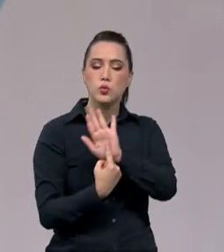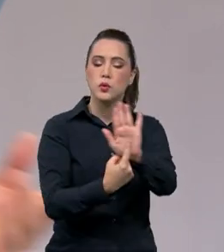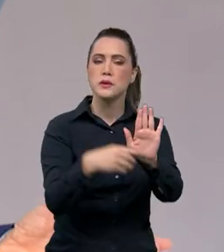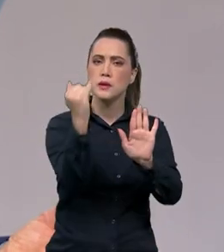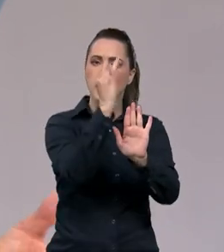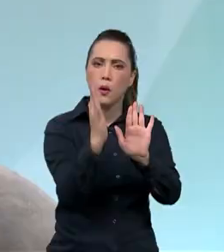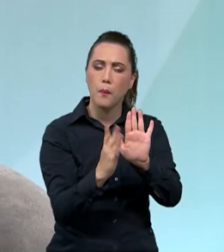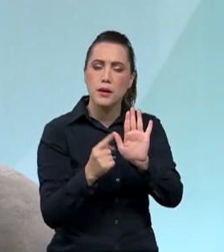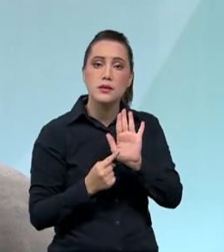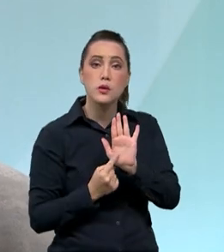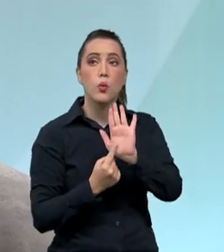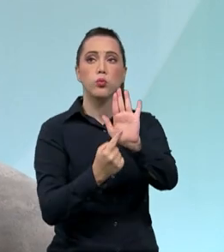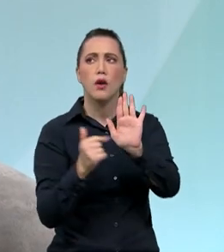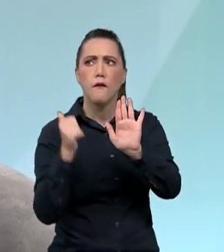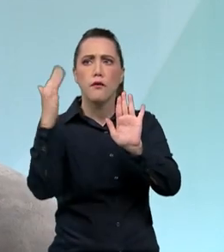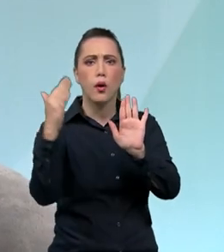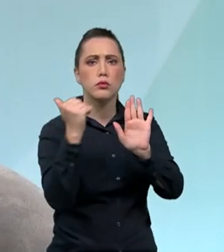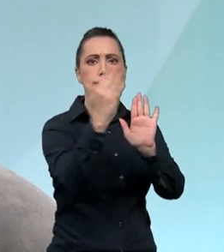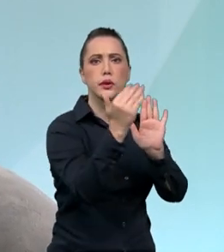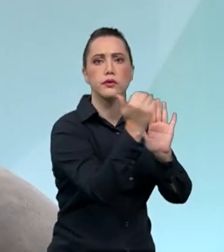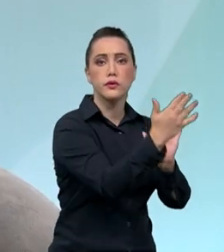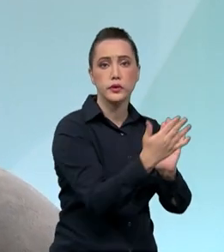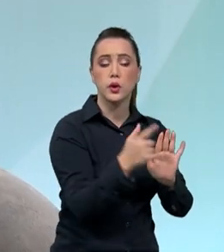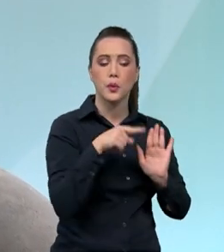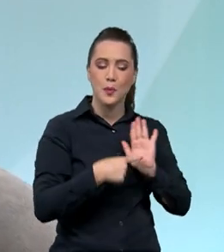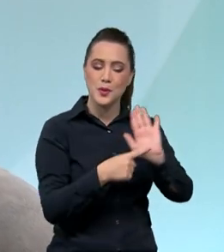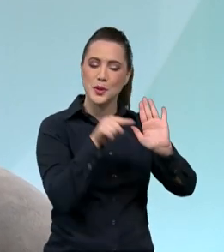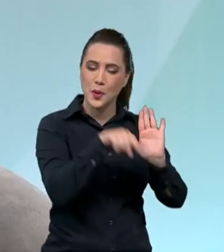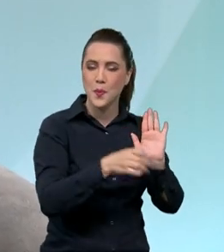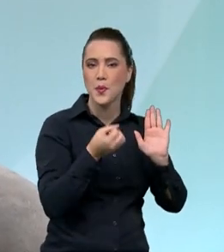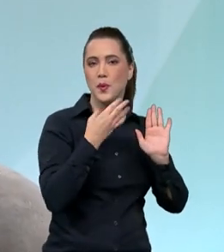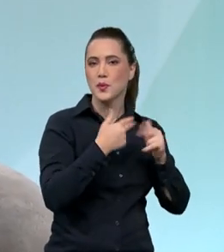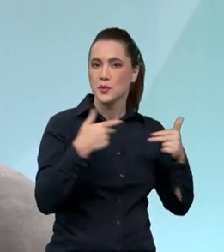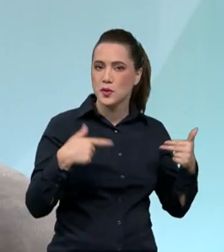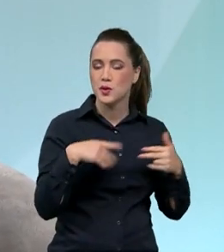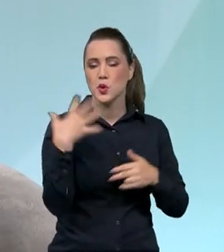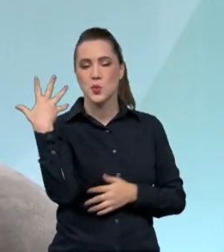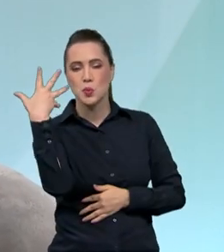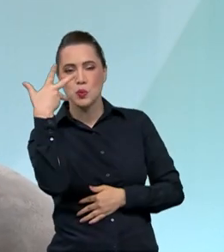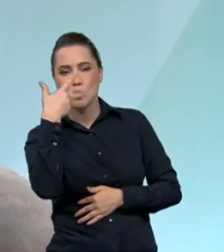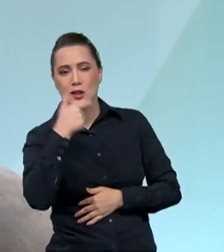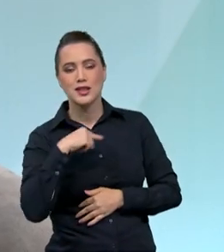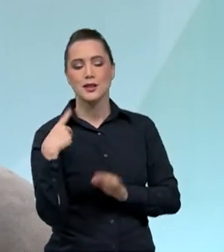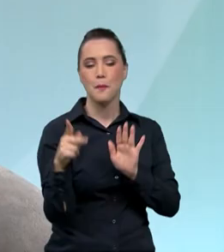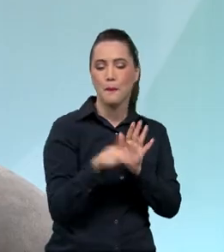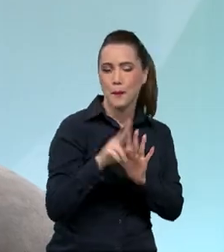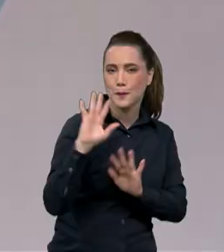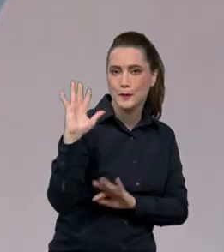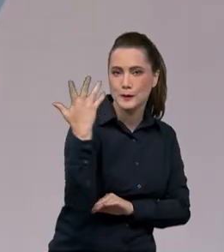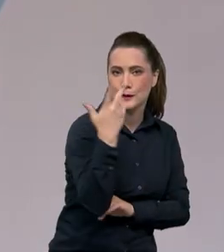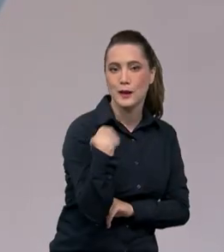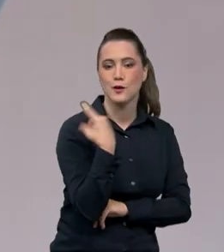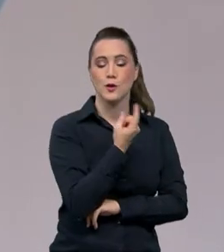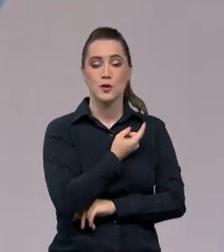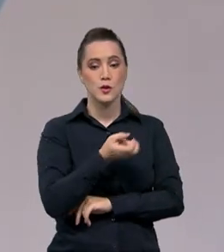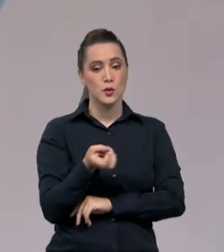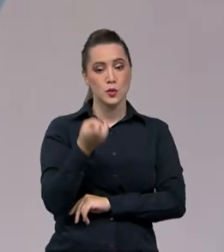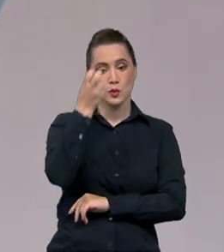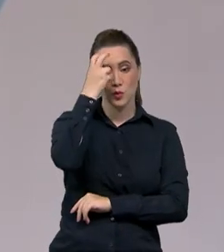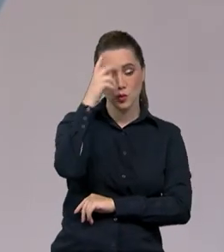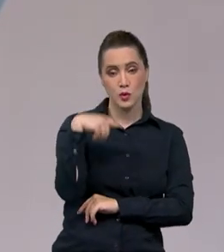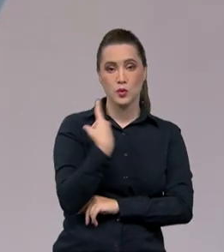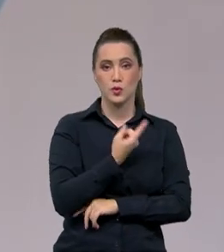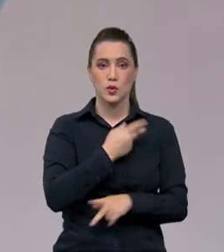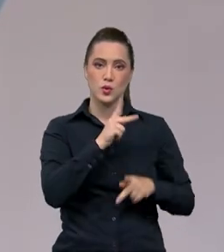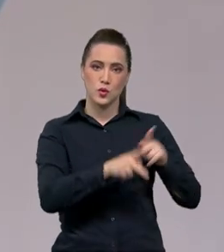mostrar tudo o que nós temos de melhor por aqui, as belezas naturais, a cultura, a nossa gente. Nós podemos,